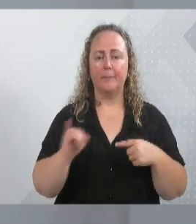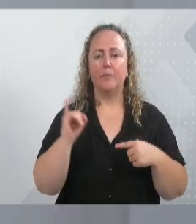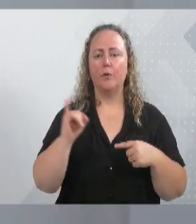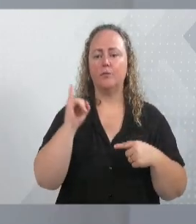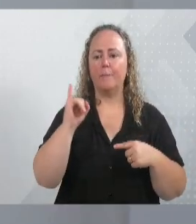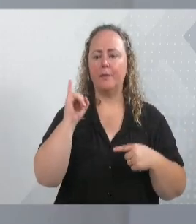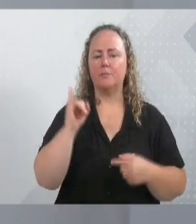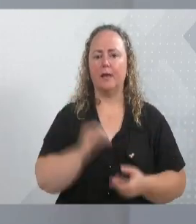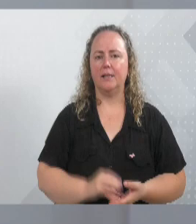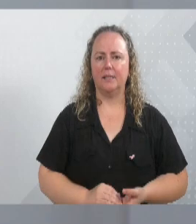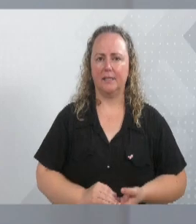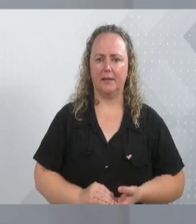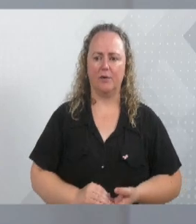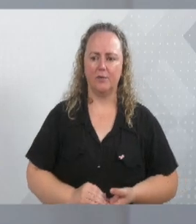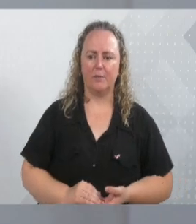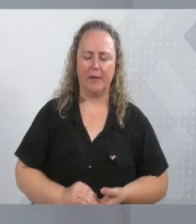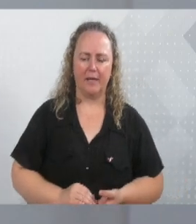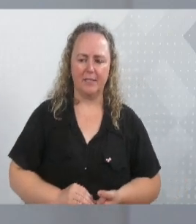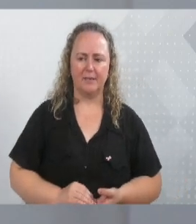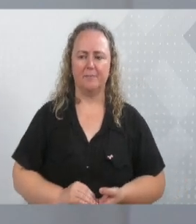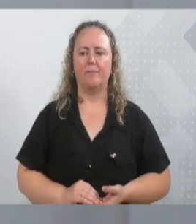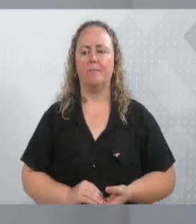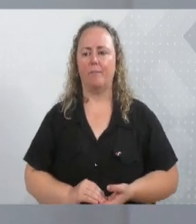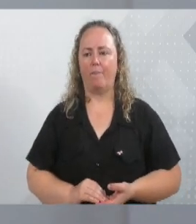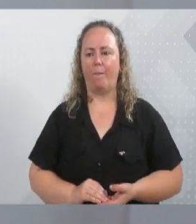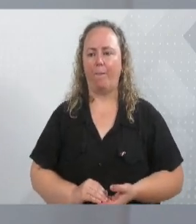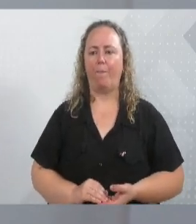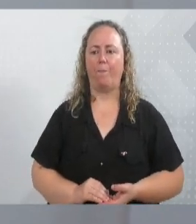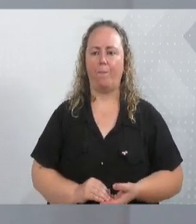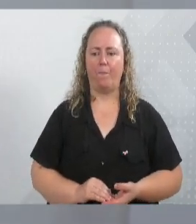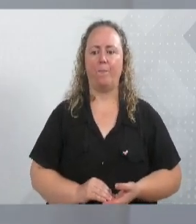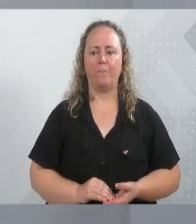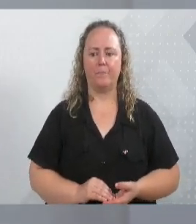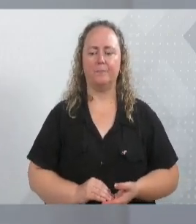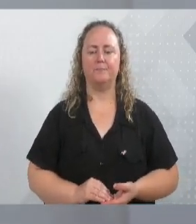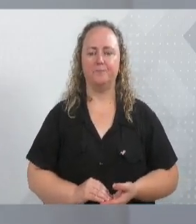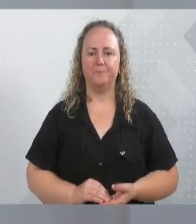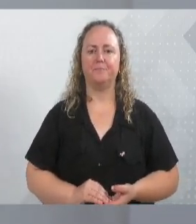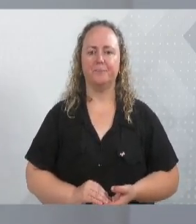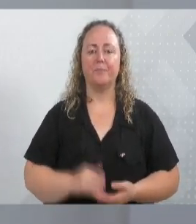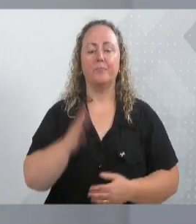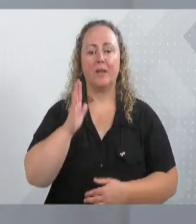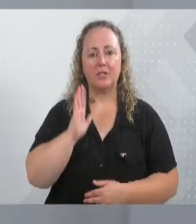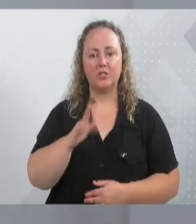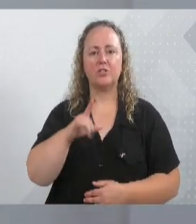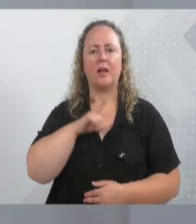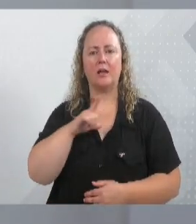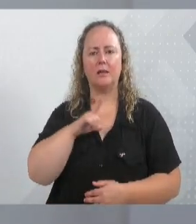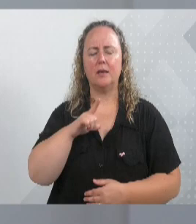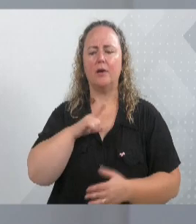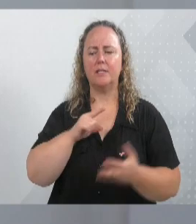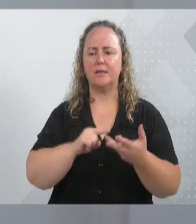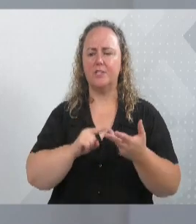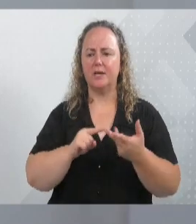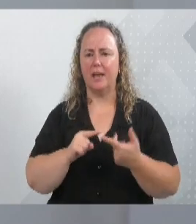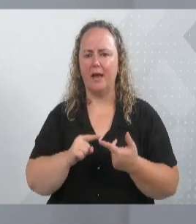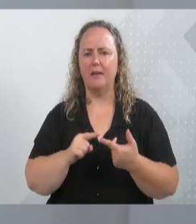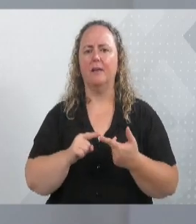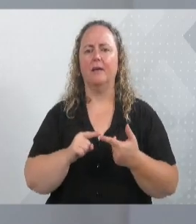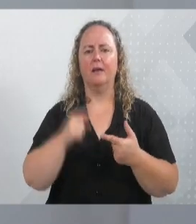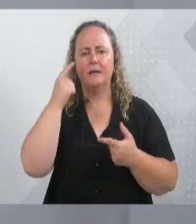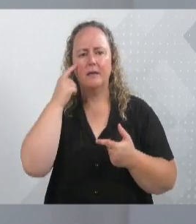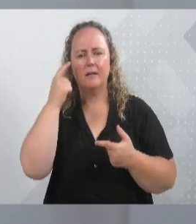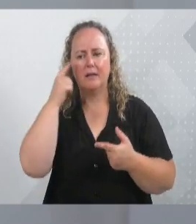preocupa, em vários momentos, porque, quando nós vamos além de questões, às vezes, pontuais, de bairros, quando nós trazemos algumas